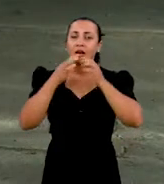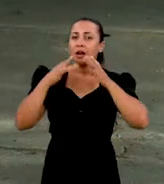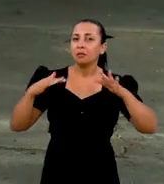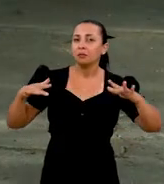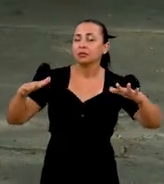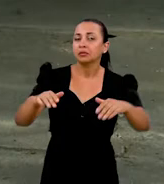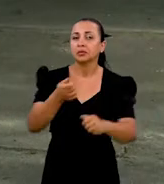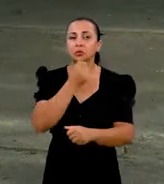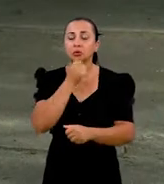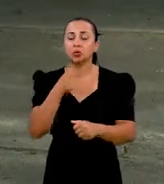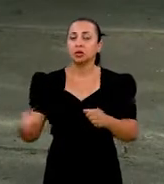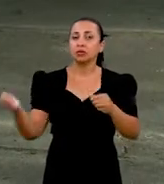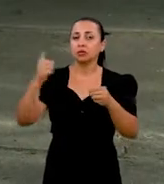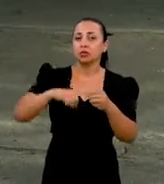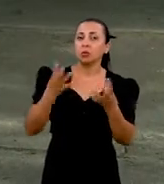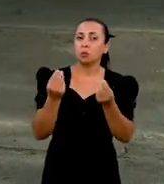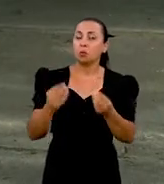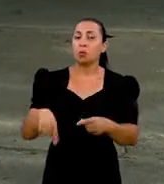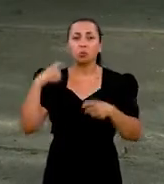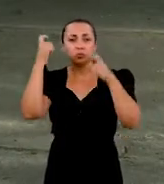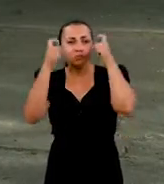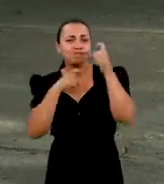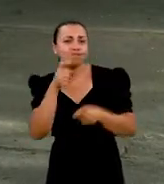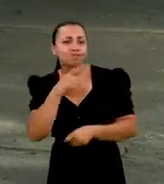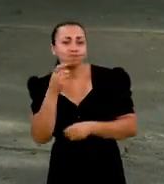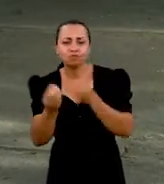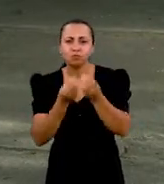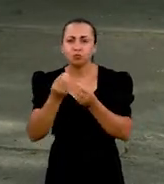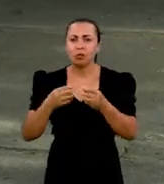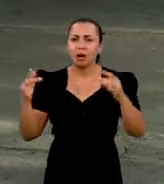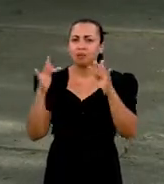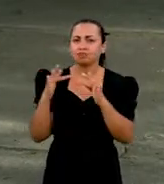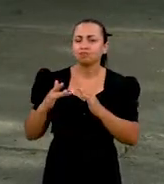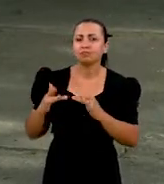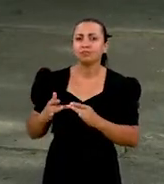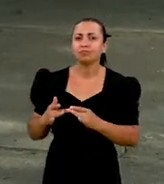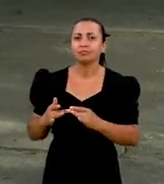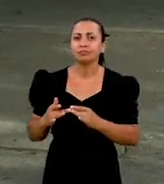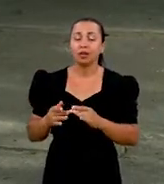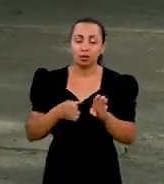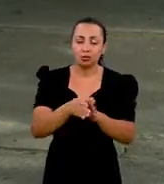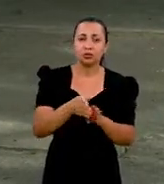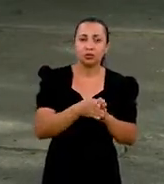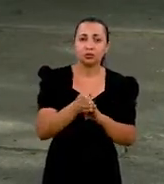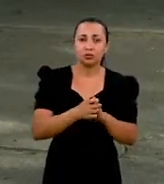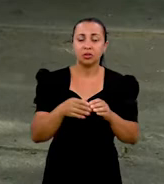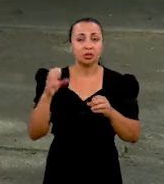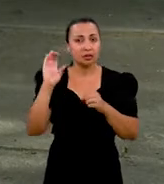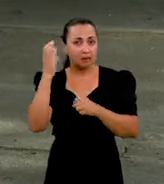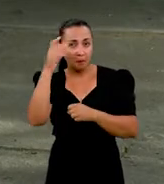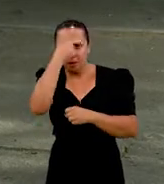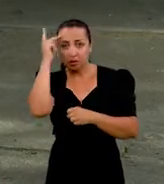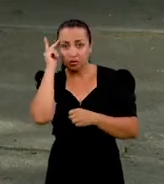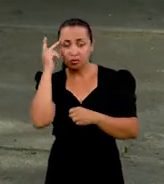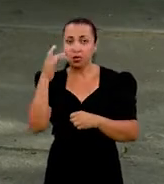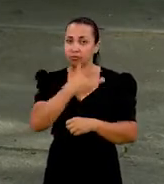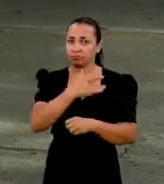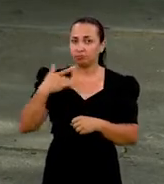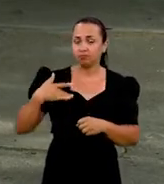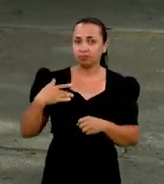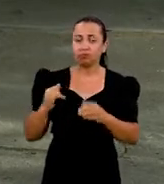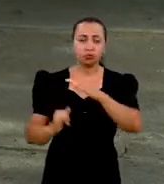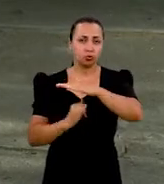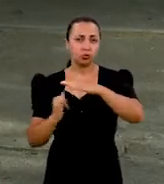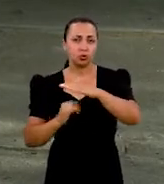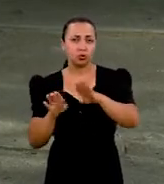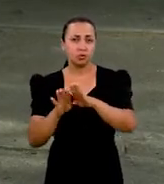A pandemia ainda traz muitas dúvidas em relação à contaminação. As orientações de cientistas e órgãos de saúde incluíram